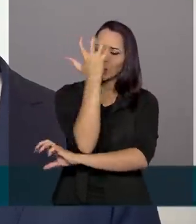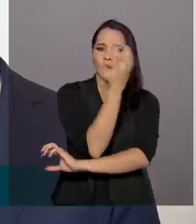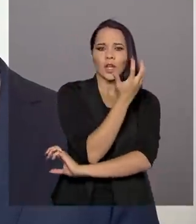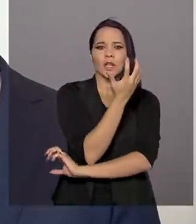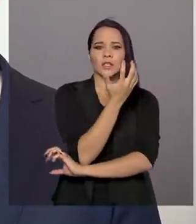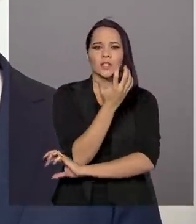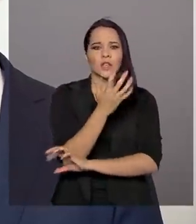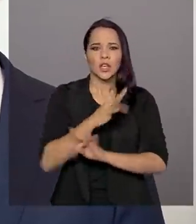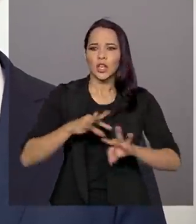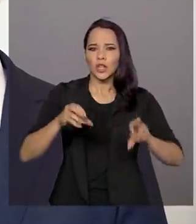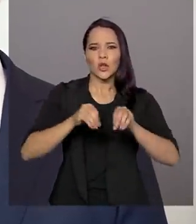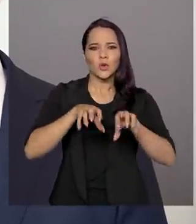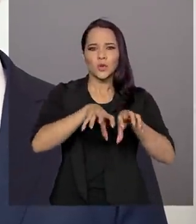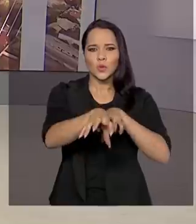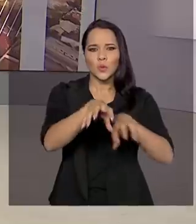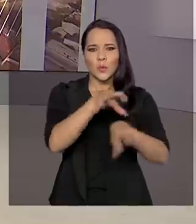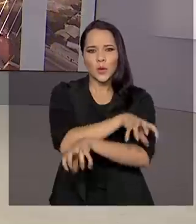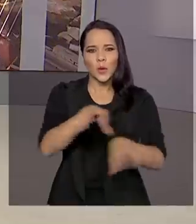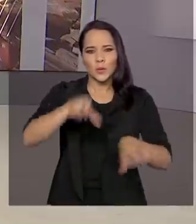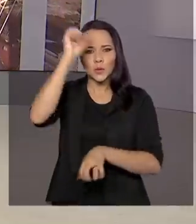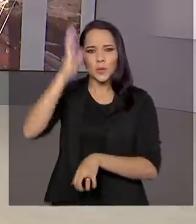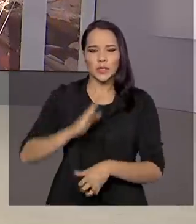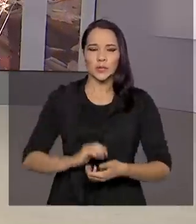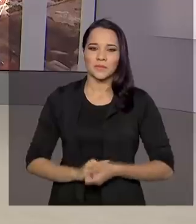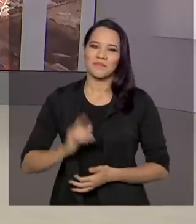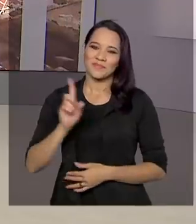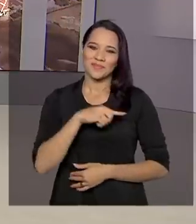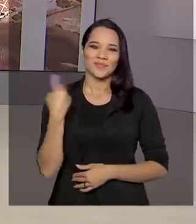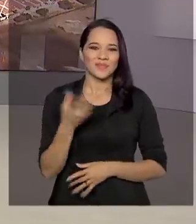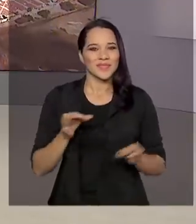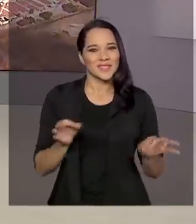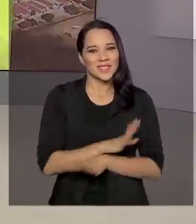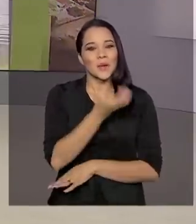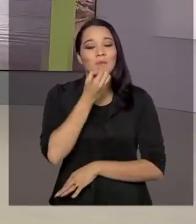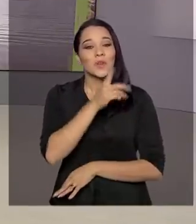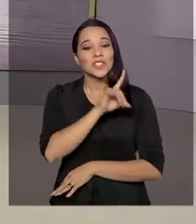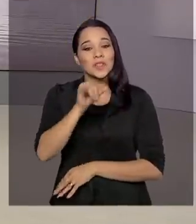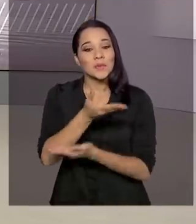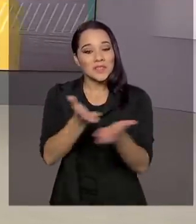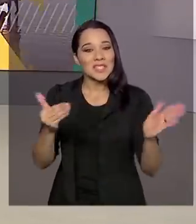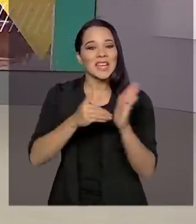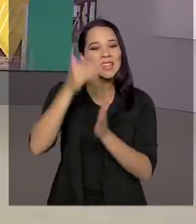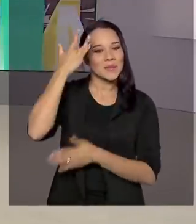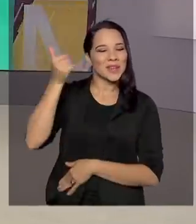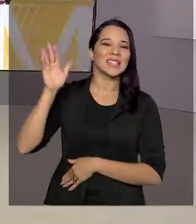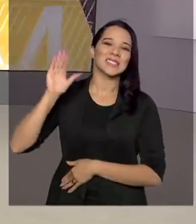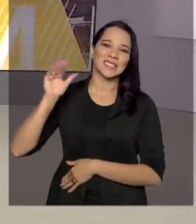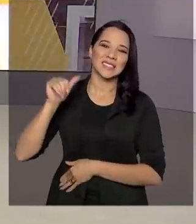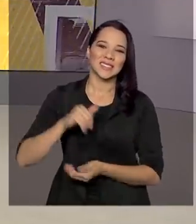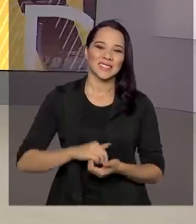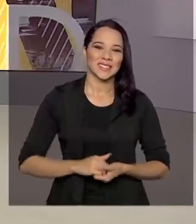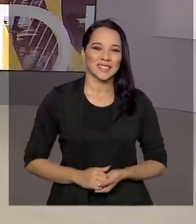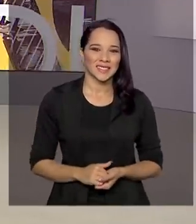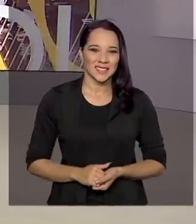os biomas brasileiros. A gente fica por aqui. Um bom dia para você e até amanhã. Tchau, tchau.